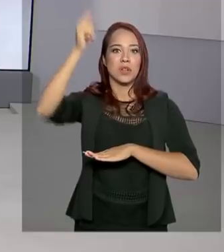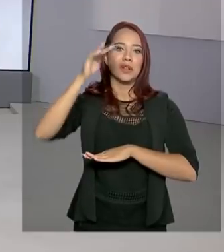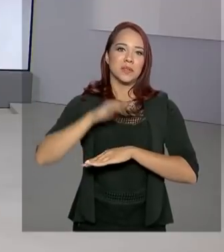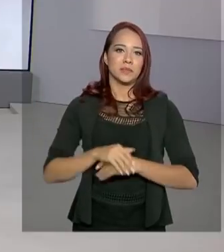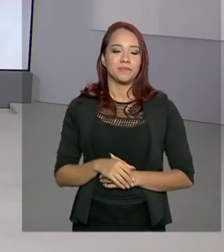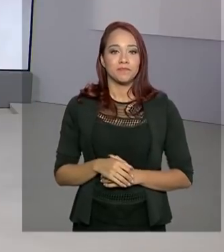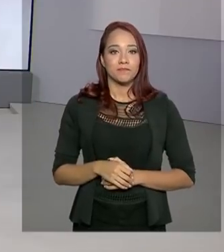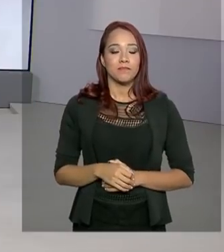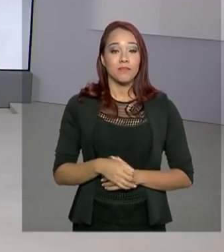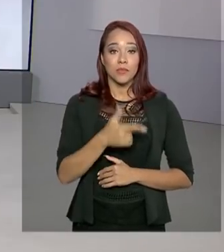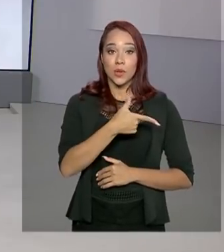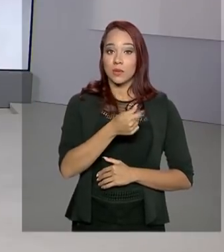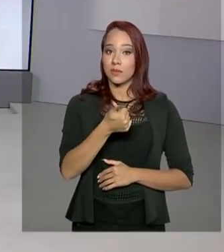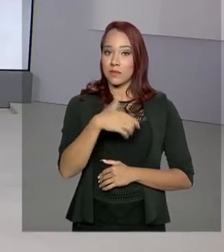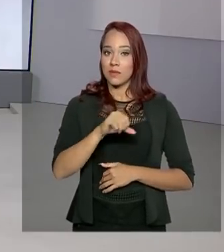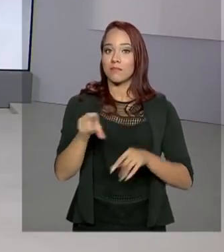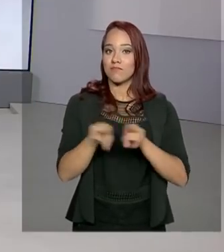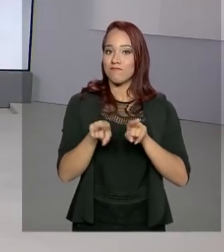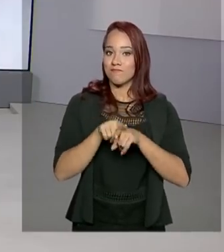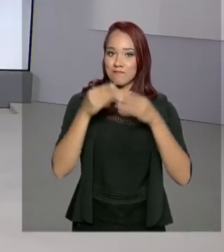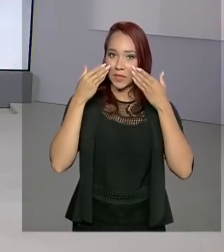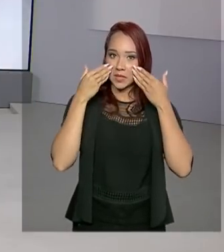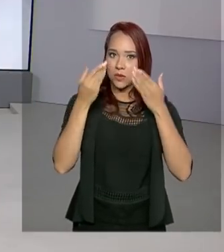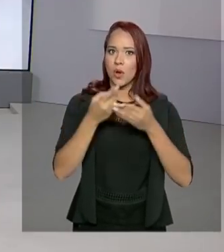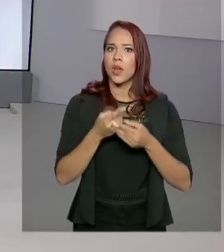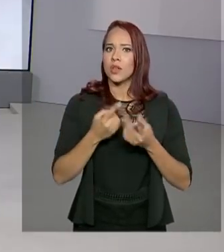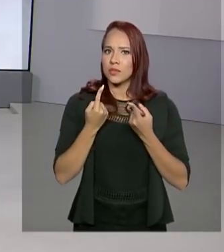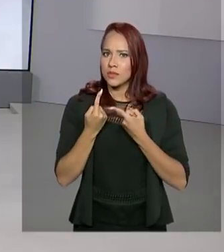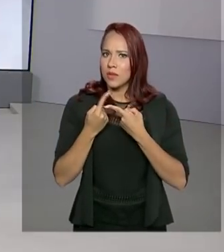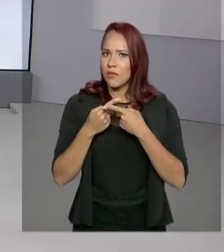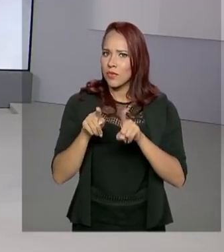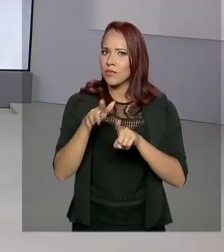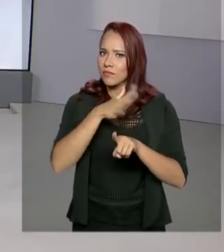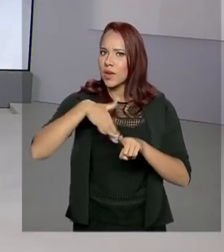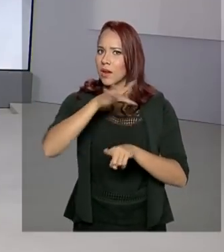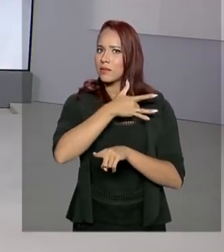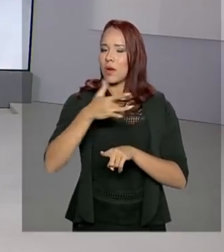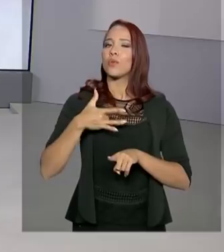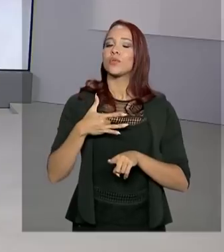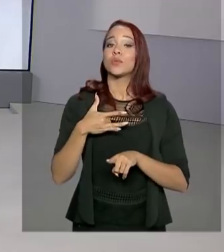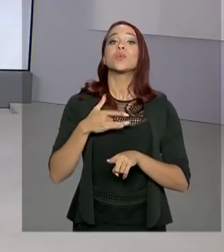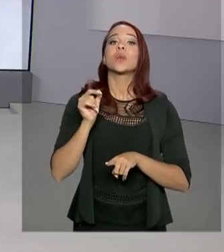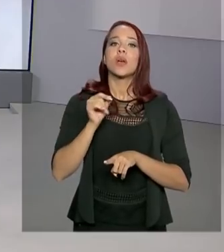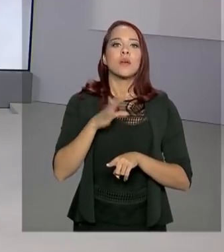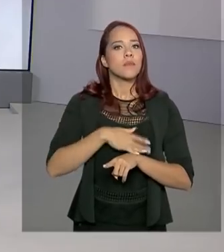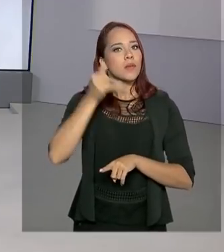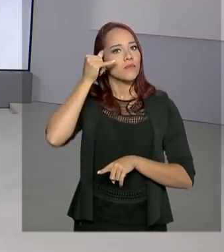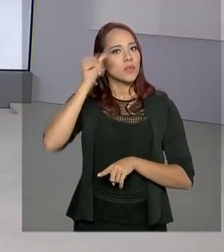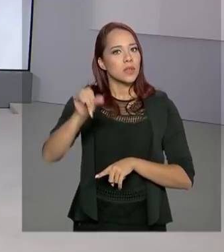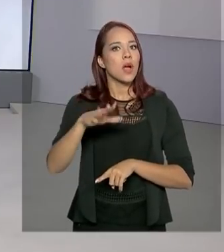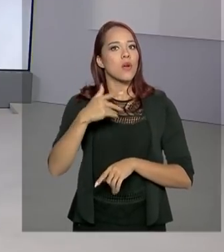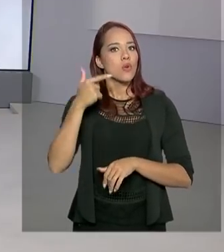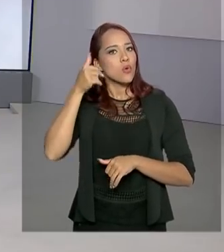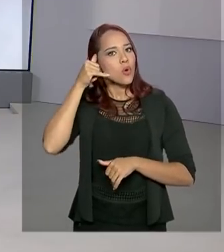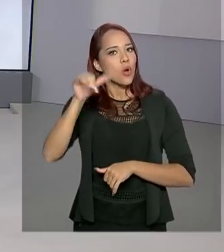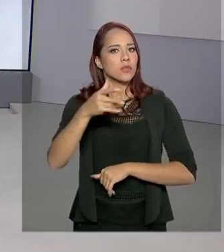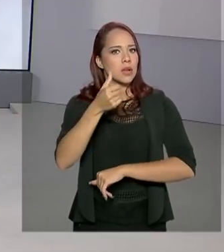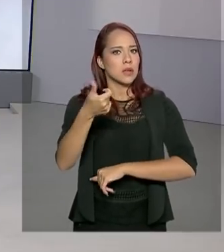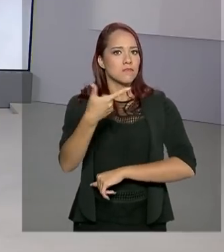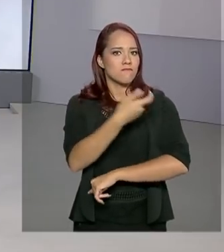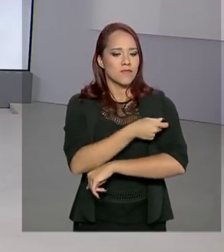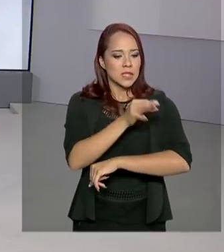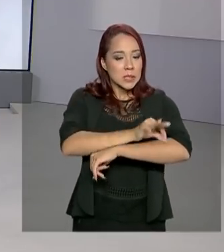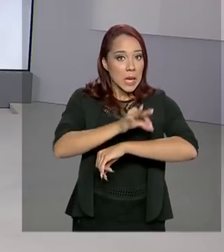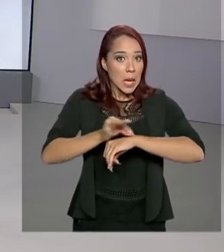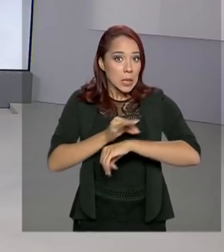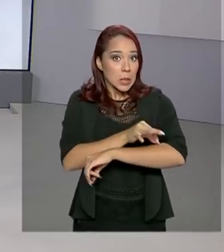2019 também apresentou desafios para a saúde. Entre eles, Roberto, a prevenção contra o sarampo, que se espalhou